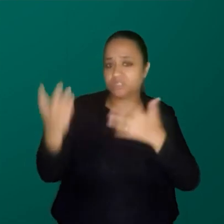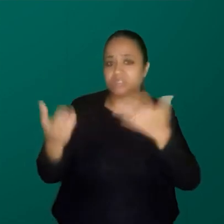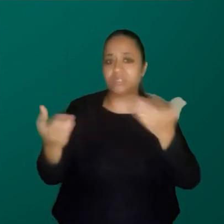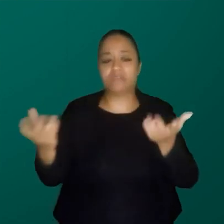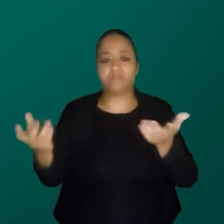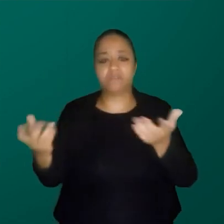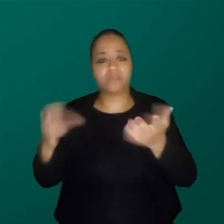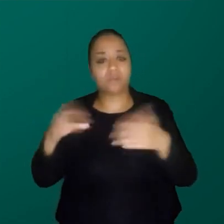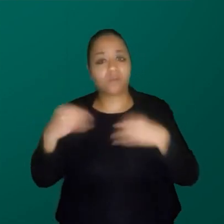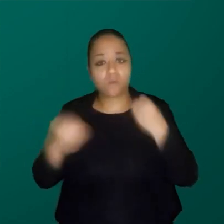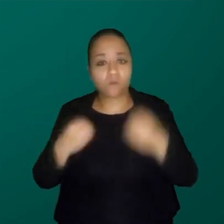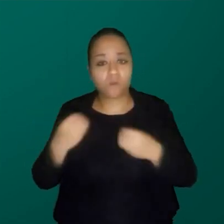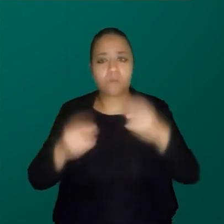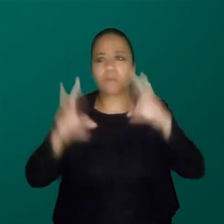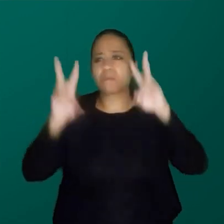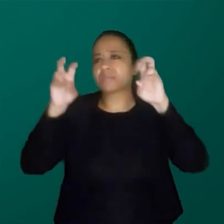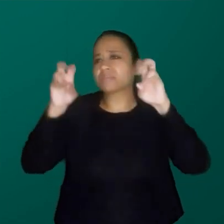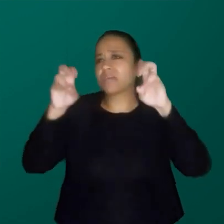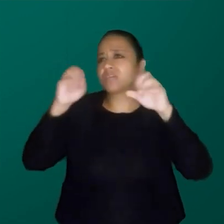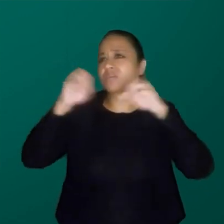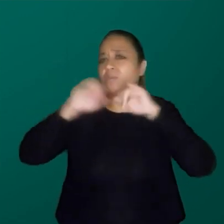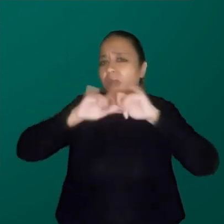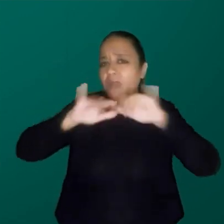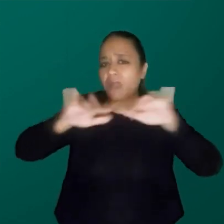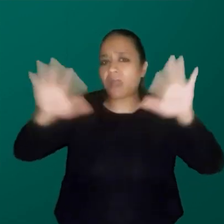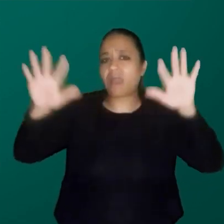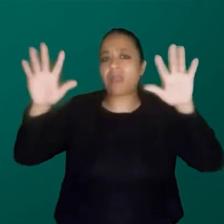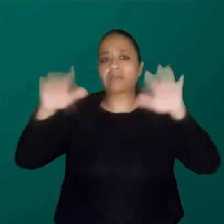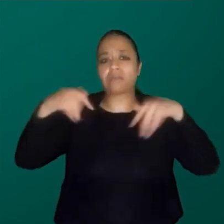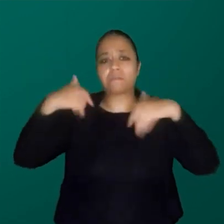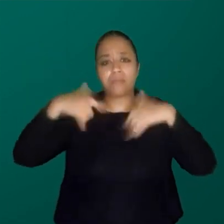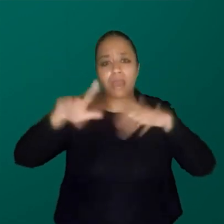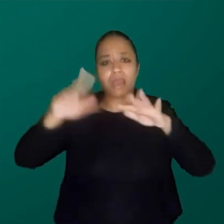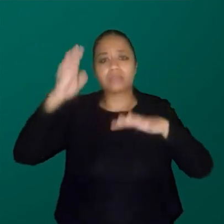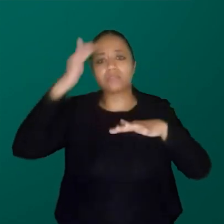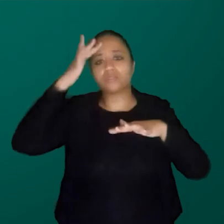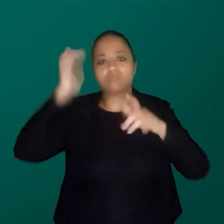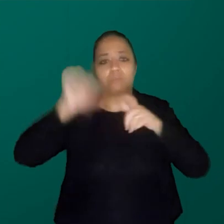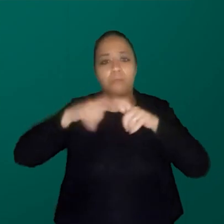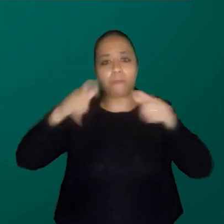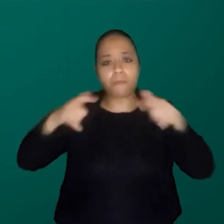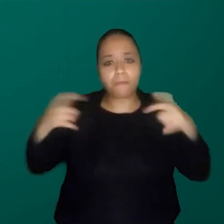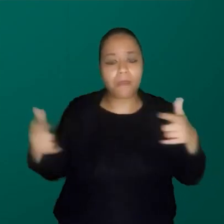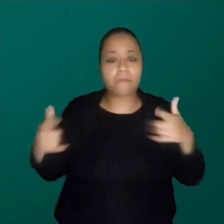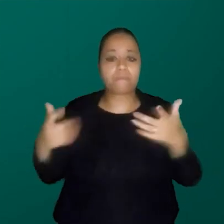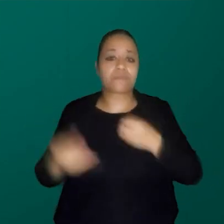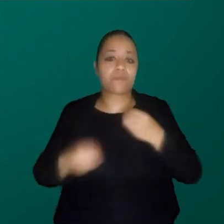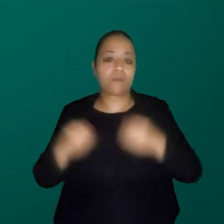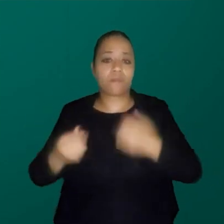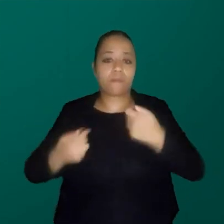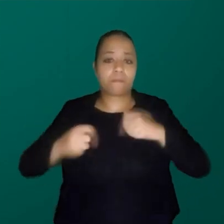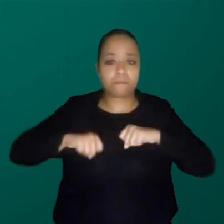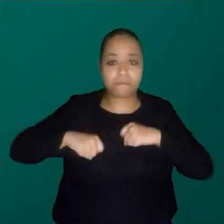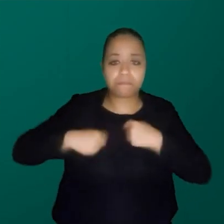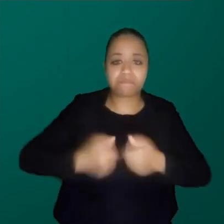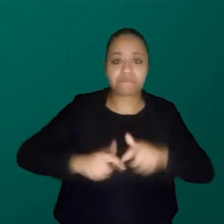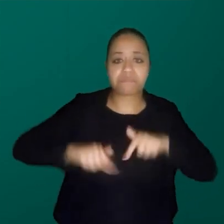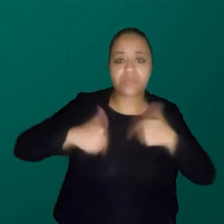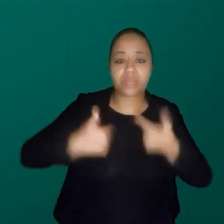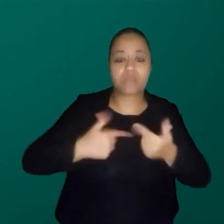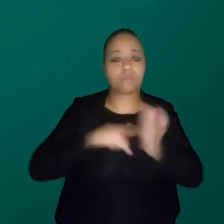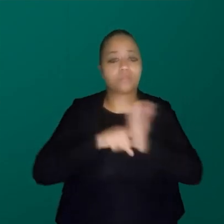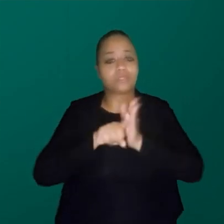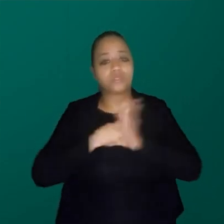de pessoas, que mensagens estão chegando mais longe, quem que está conseguindo maior engajamento, e como que eu, como pesquisadora da comunicação,